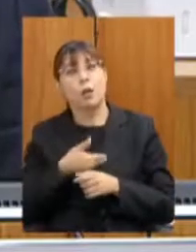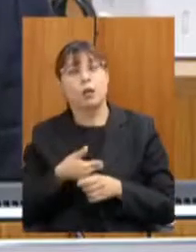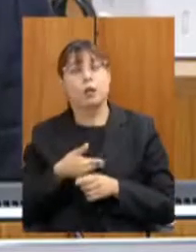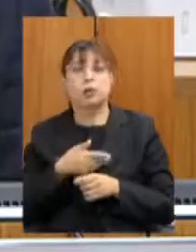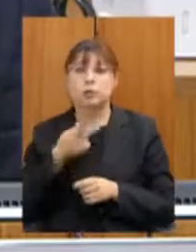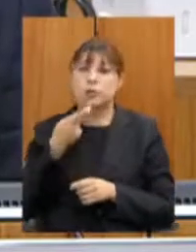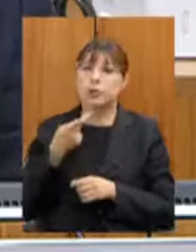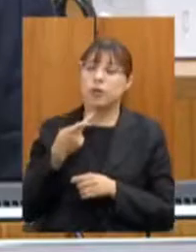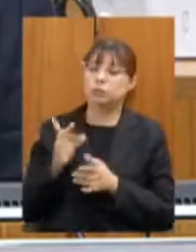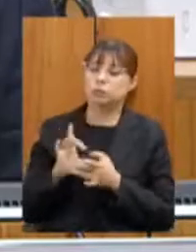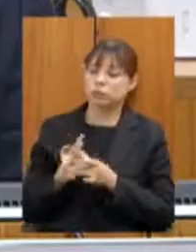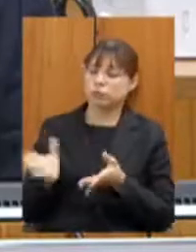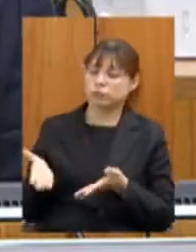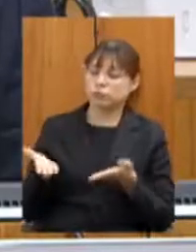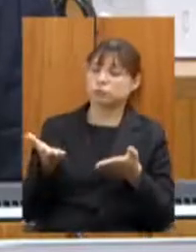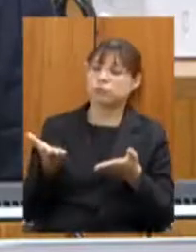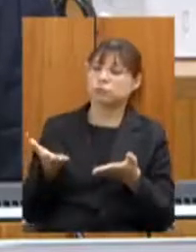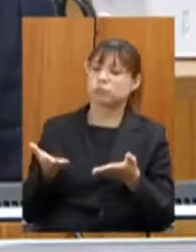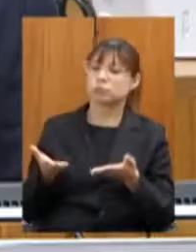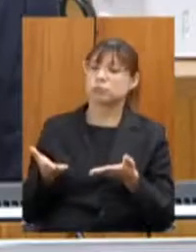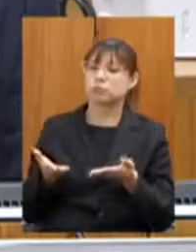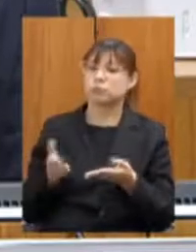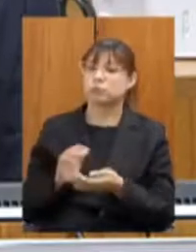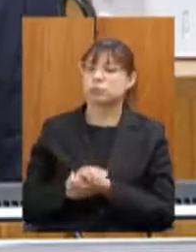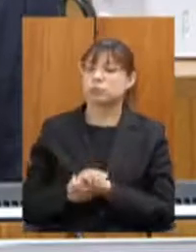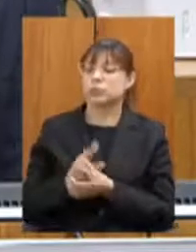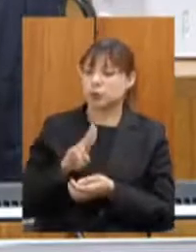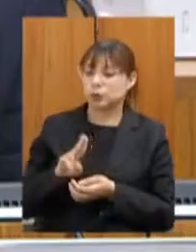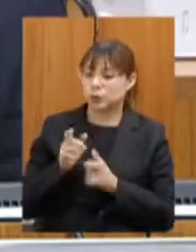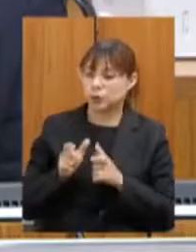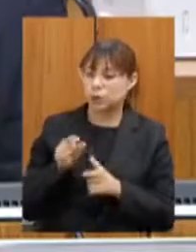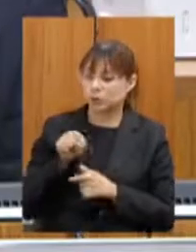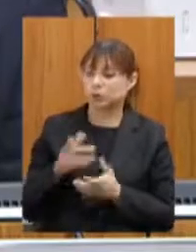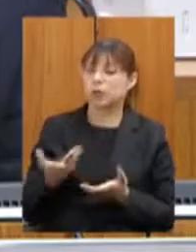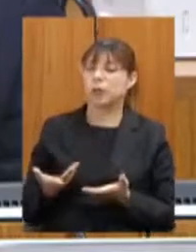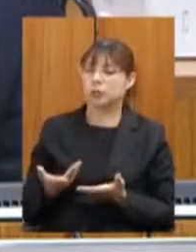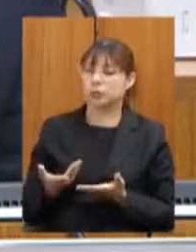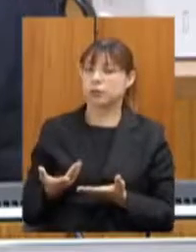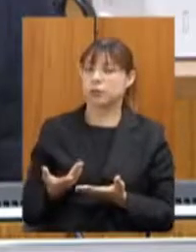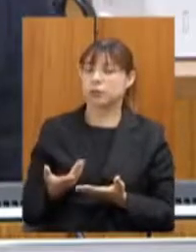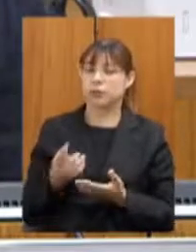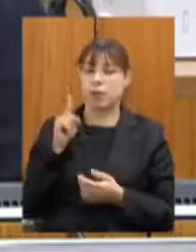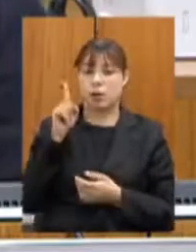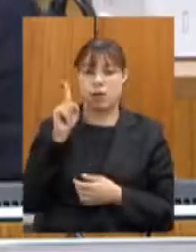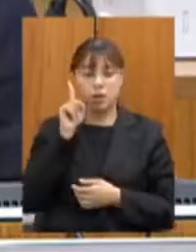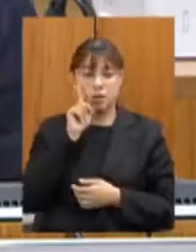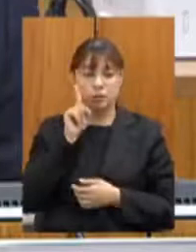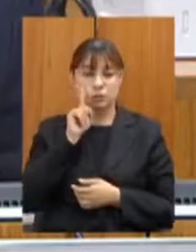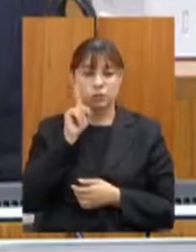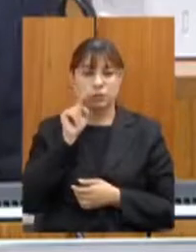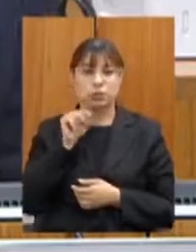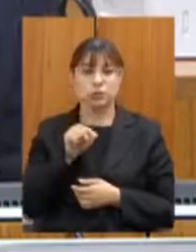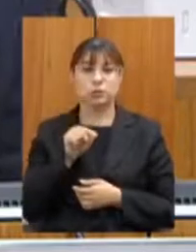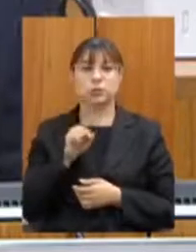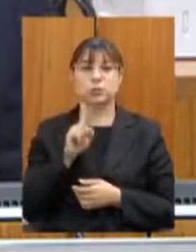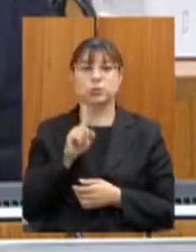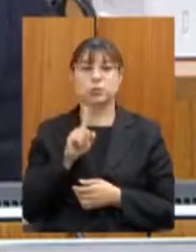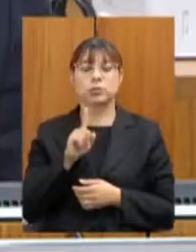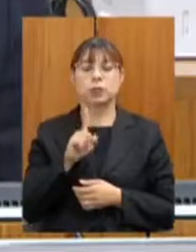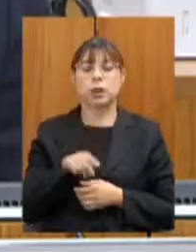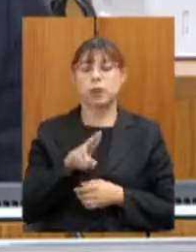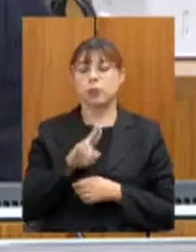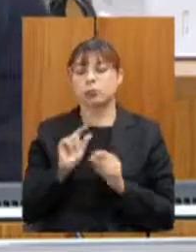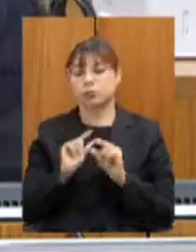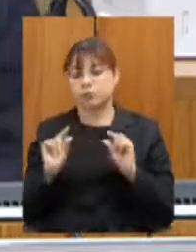fique à vontade, leve o material rodante, utilize esse material rodante. Nos Estados Unidos, esse tipo de modelo é conhecido como short line